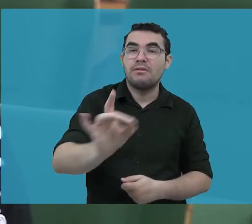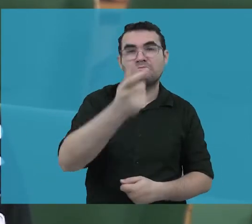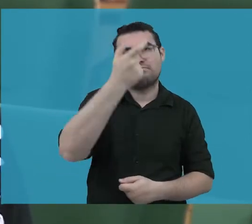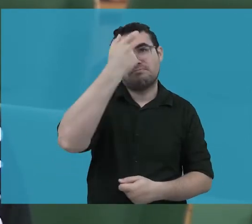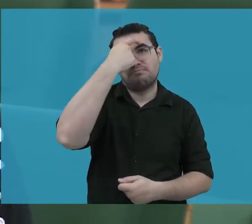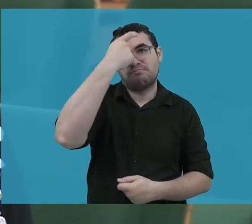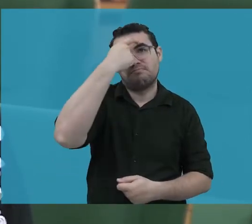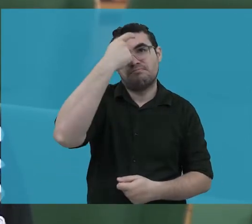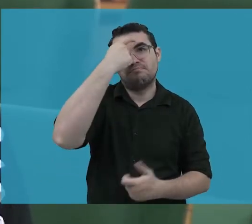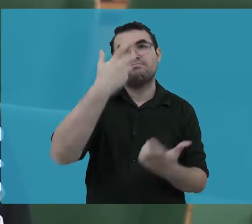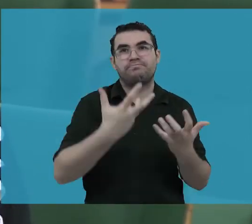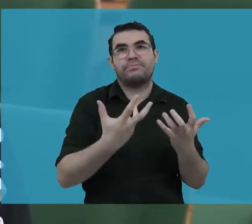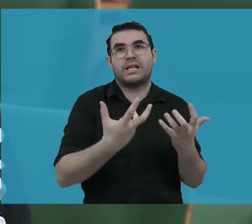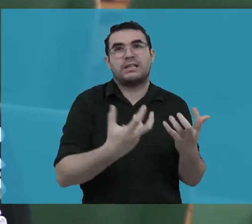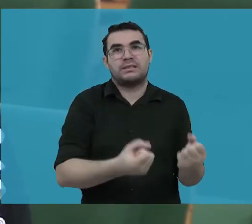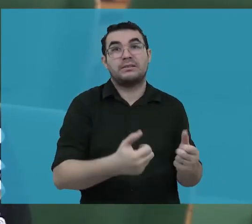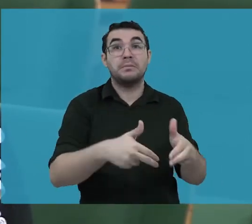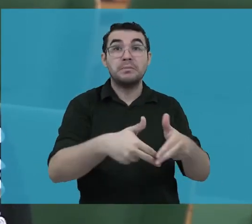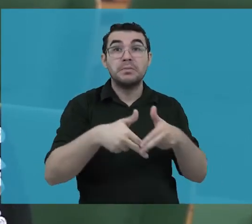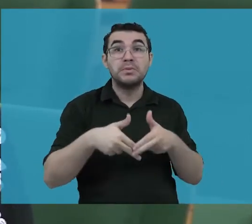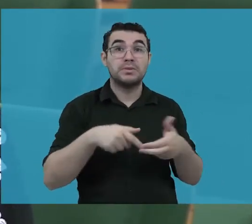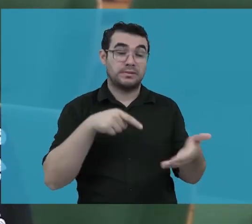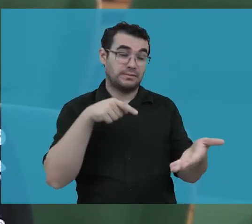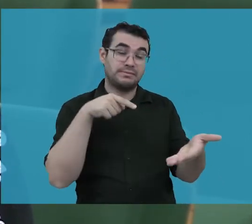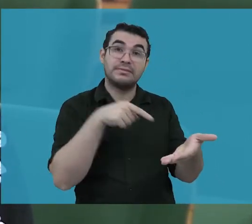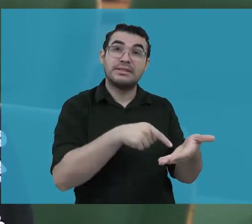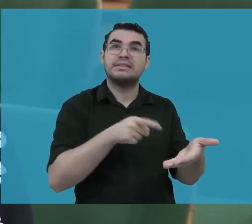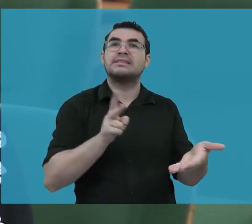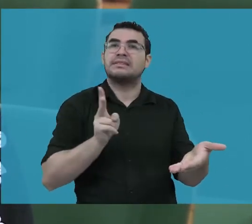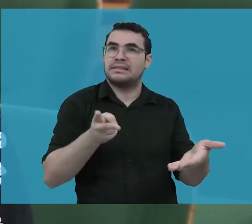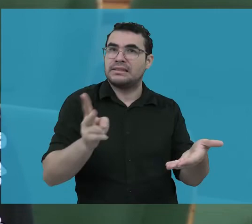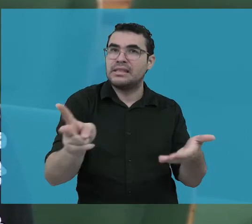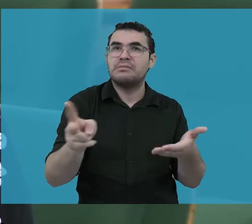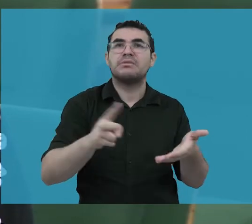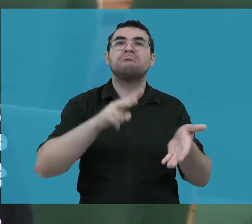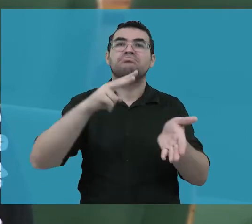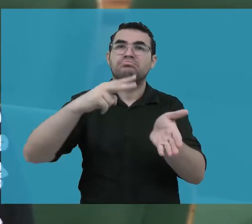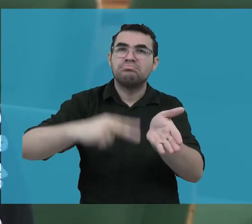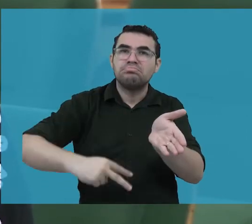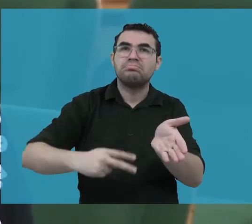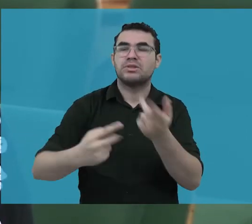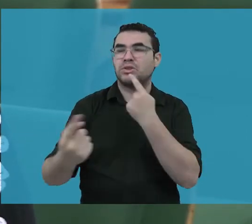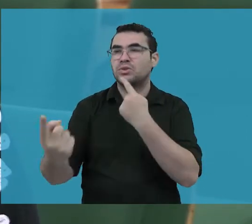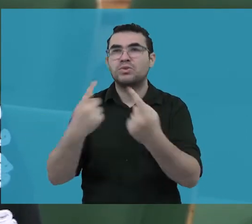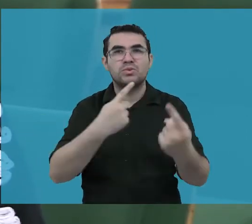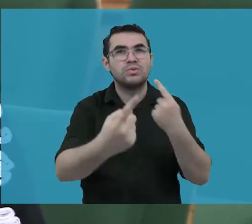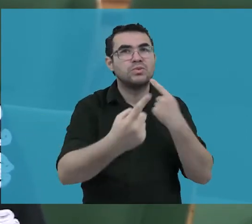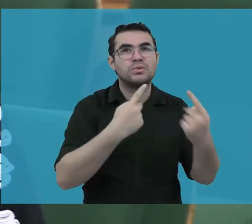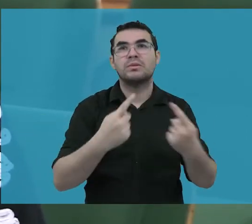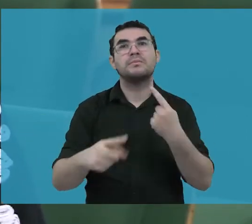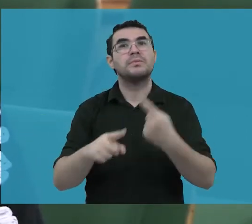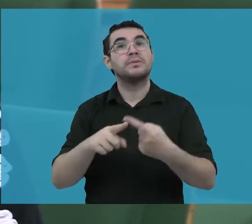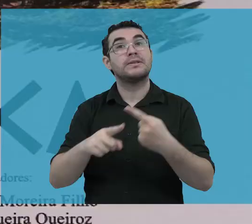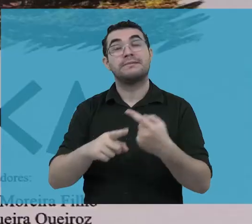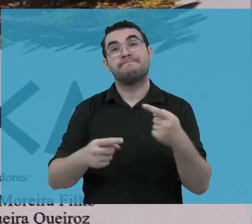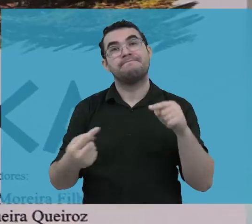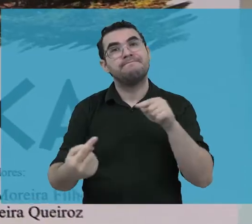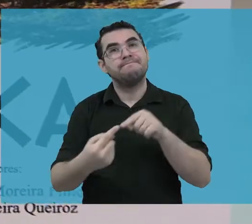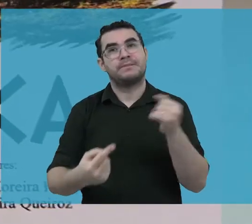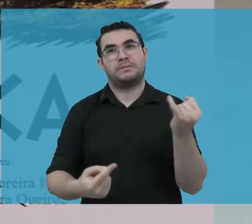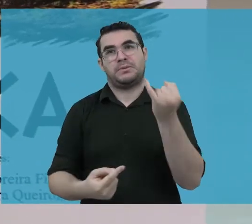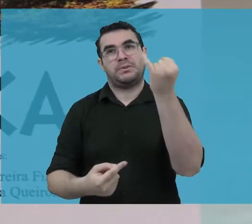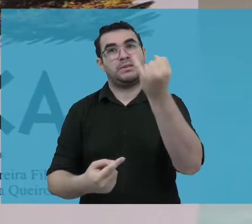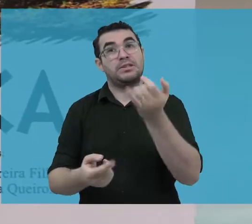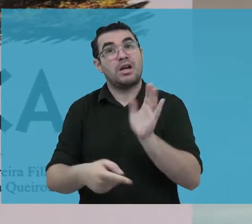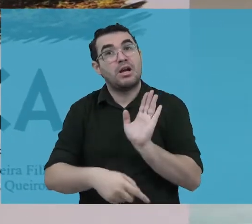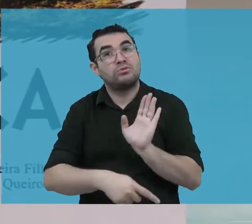nós colocamos, e isso daqui vai servir sempre de discussão entre os nossos alunos, porque faz parte